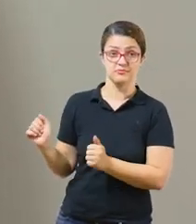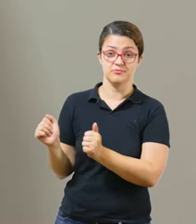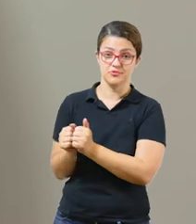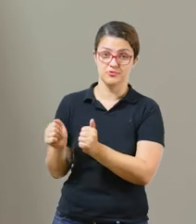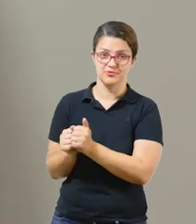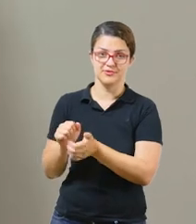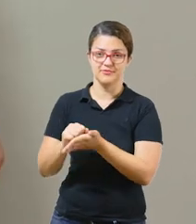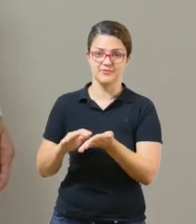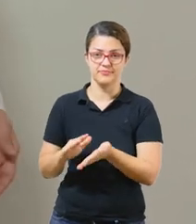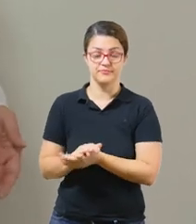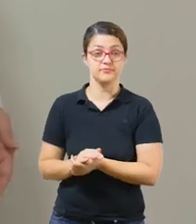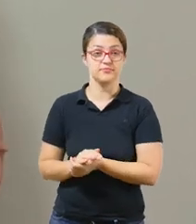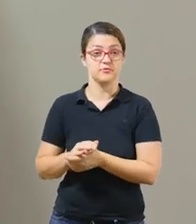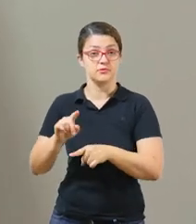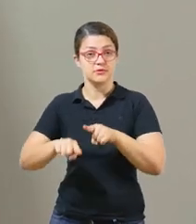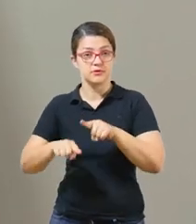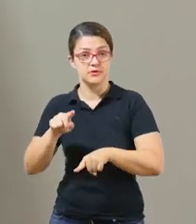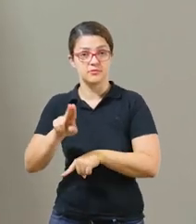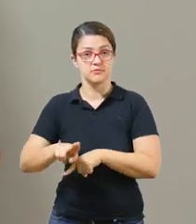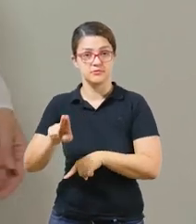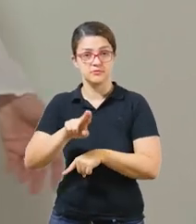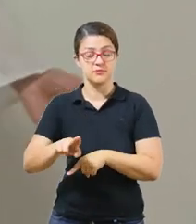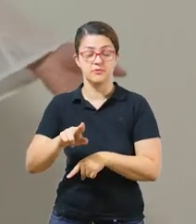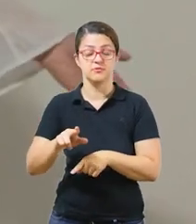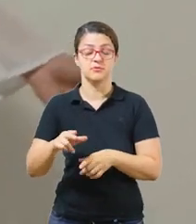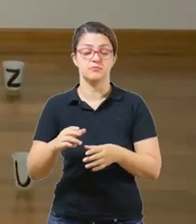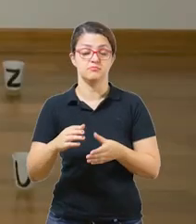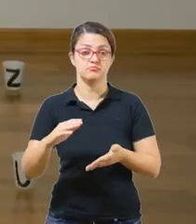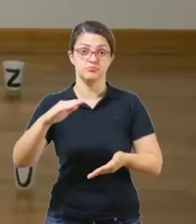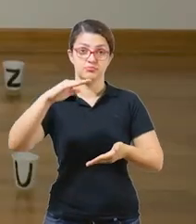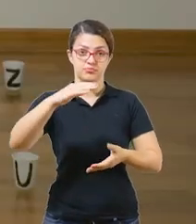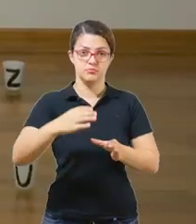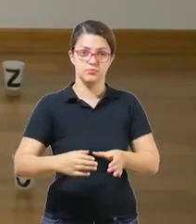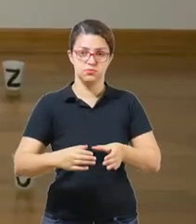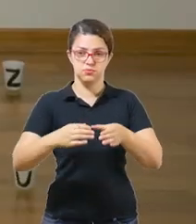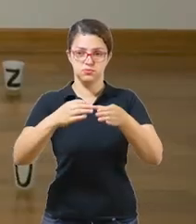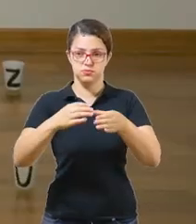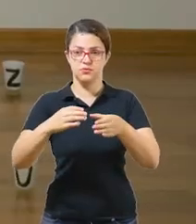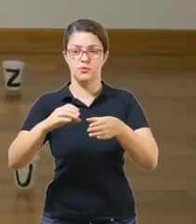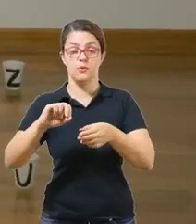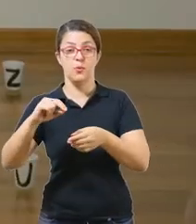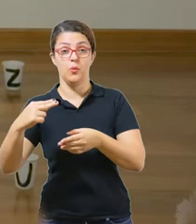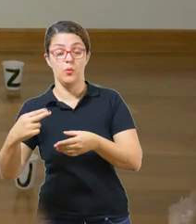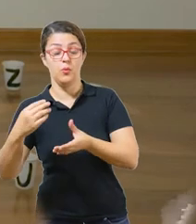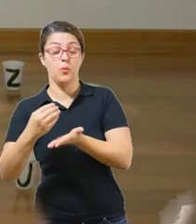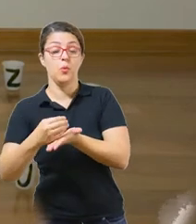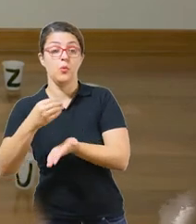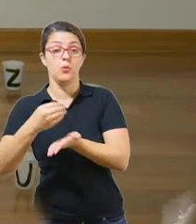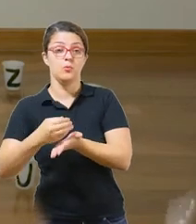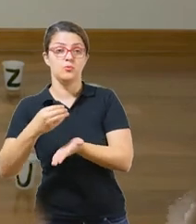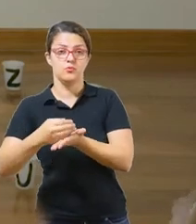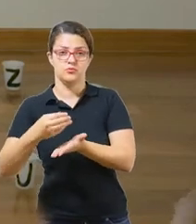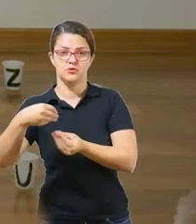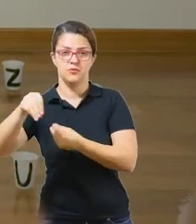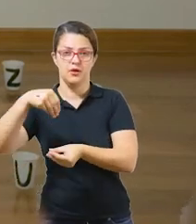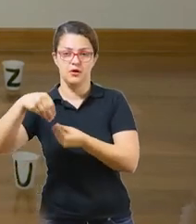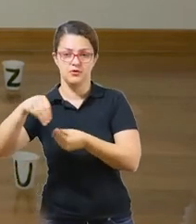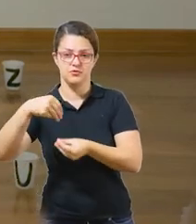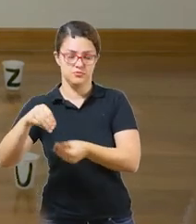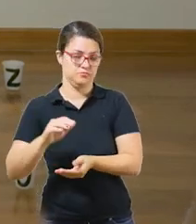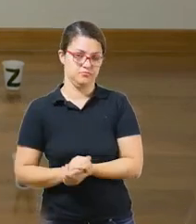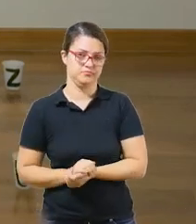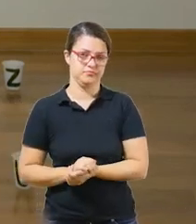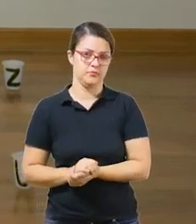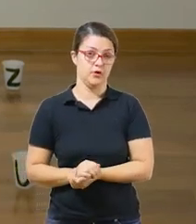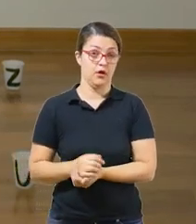materiais, como garrafa pet, caixinha de leite ou copo descartável. Eu fiz no copo descartável.